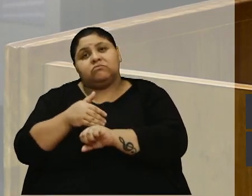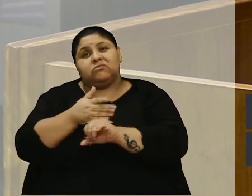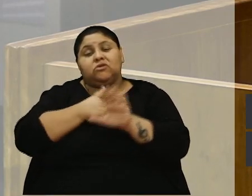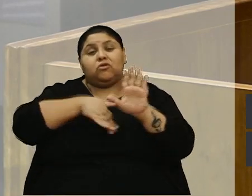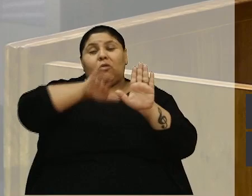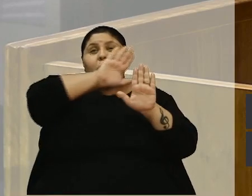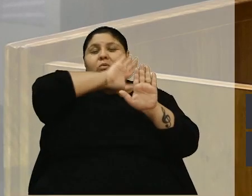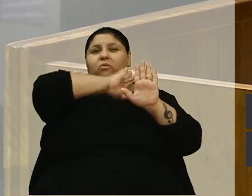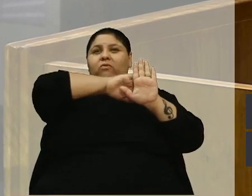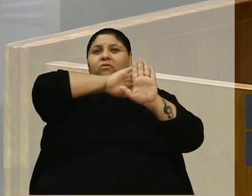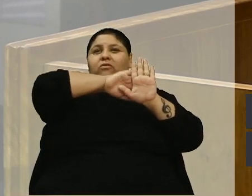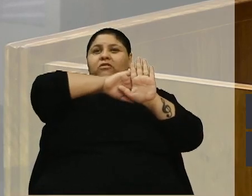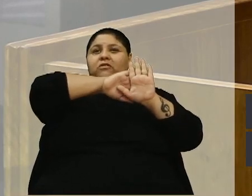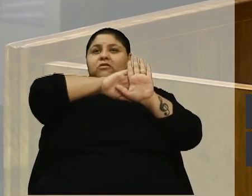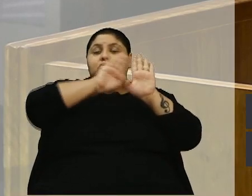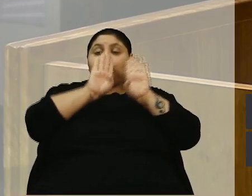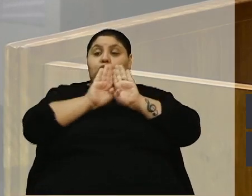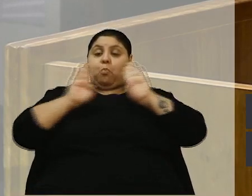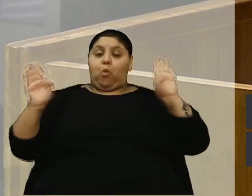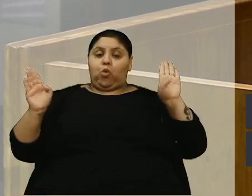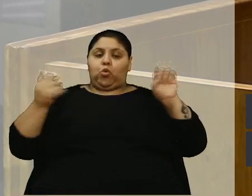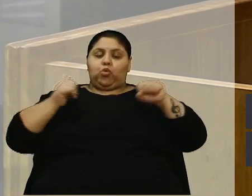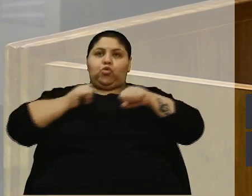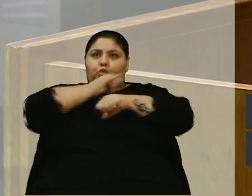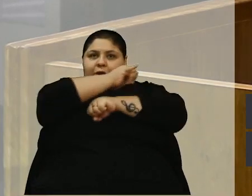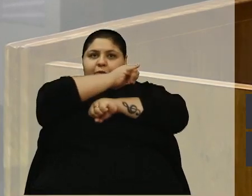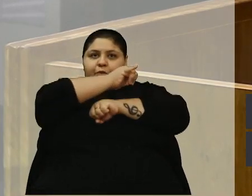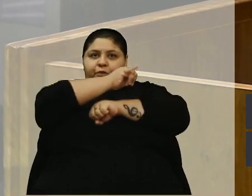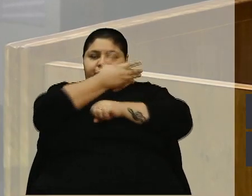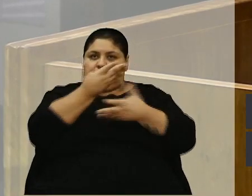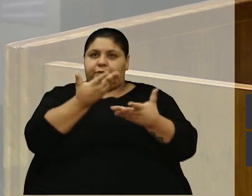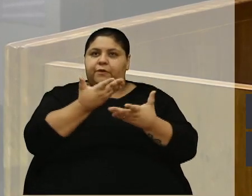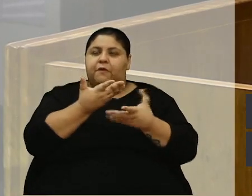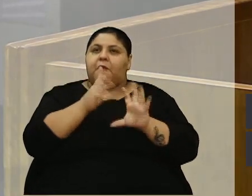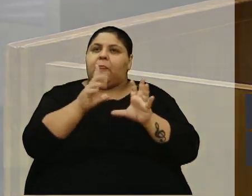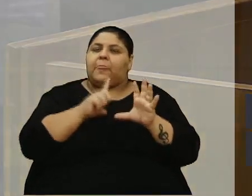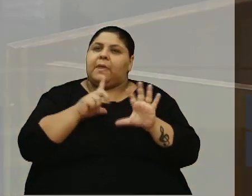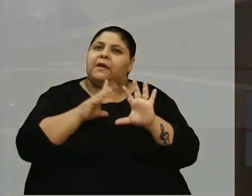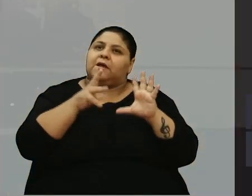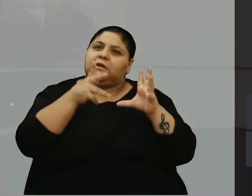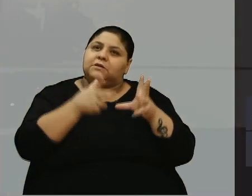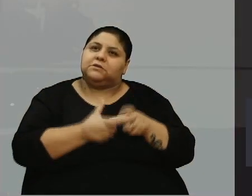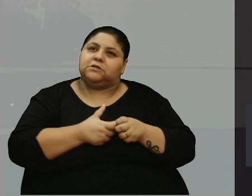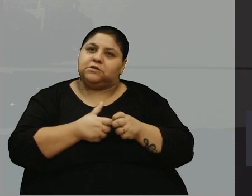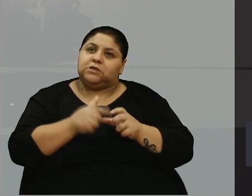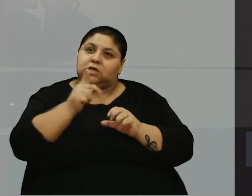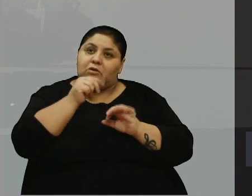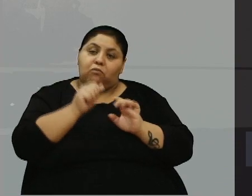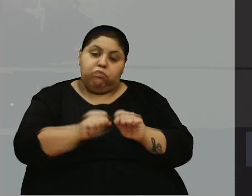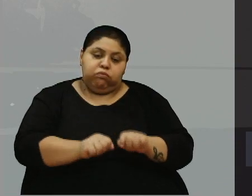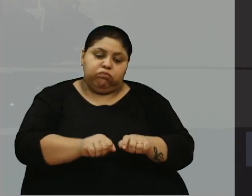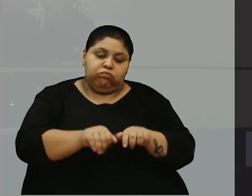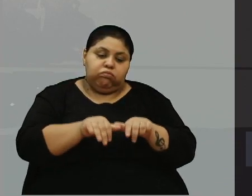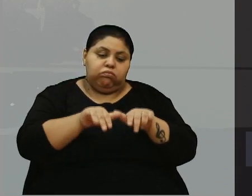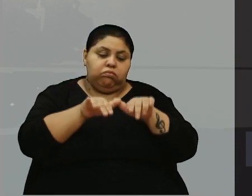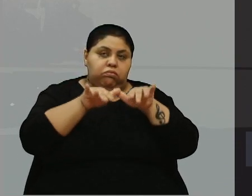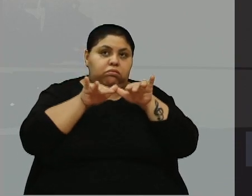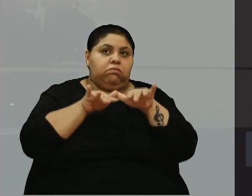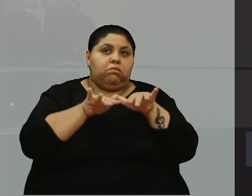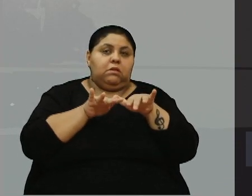do muro do aeroporto. Então, ela estava com toda essa intensidade de alagamento ali,